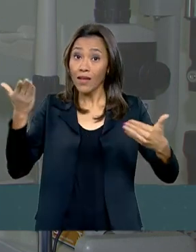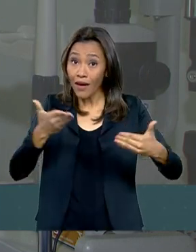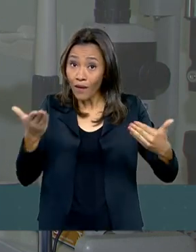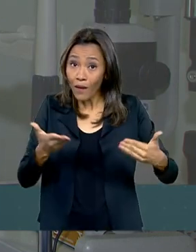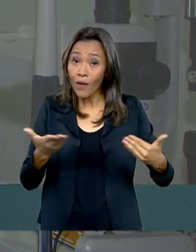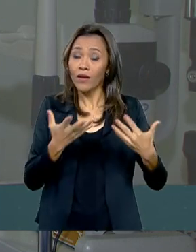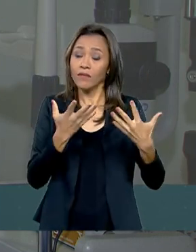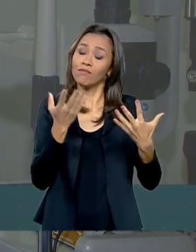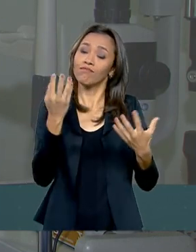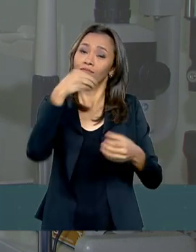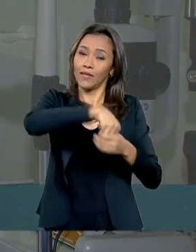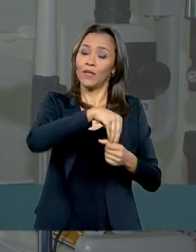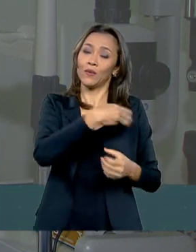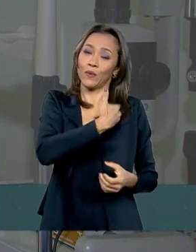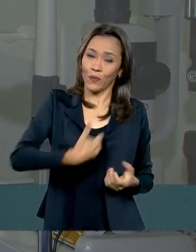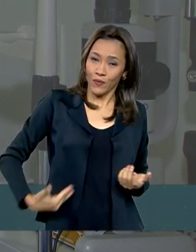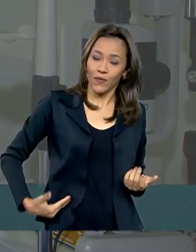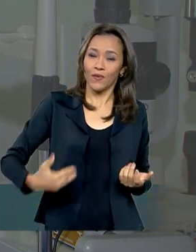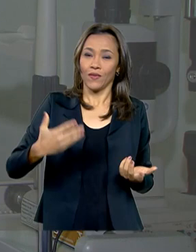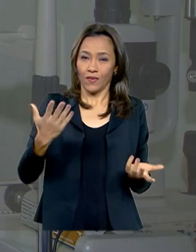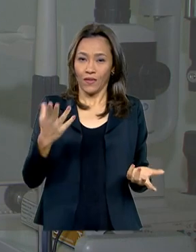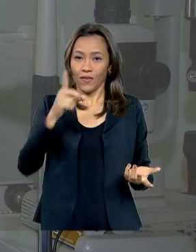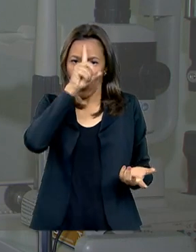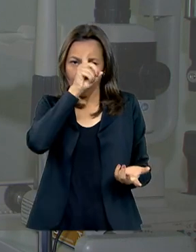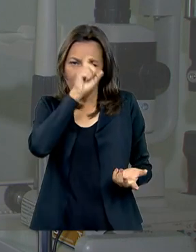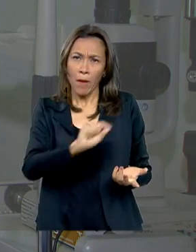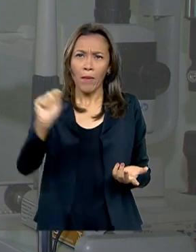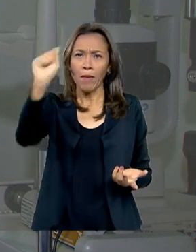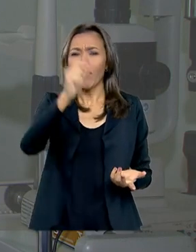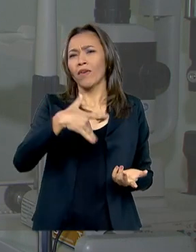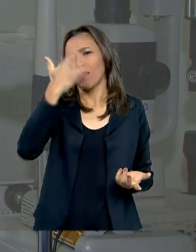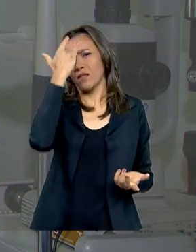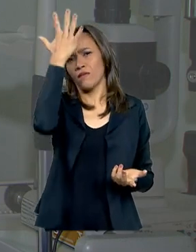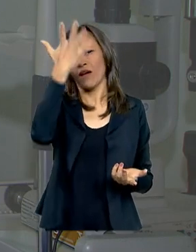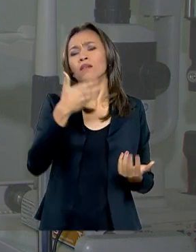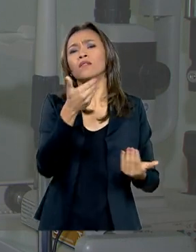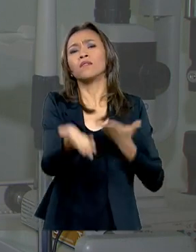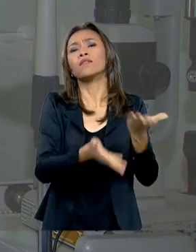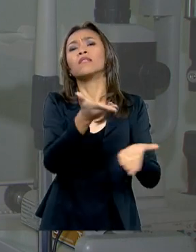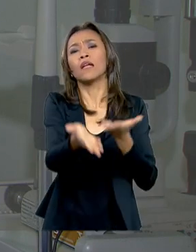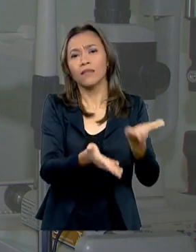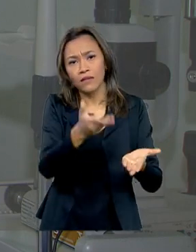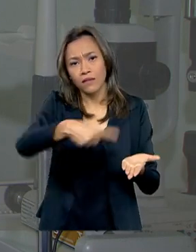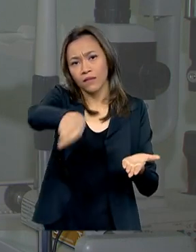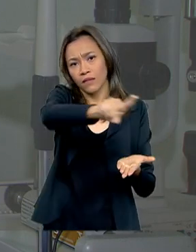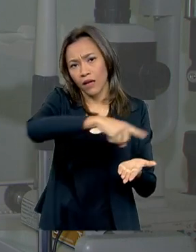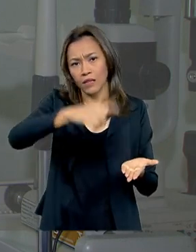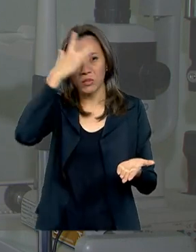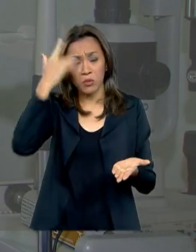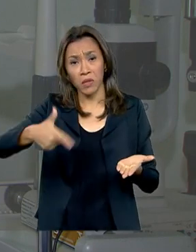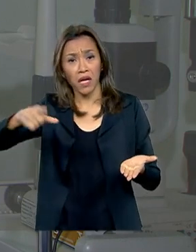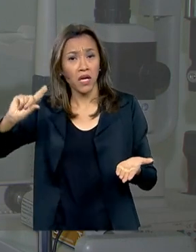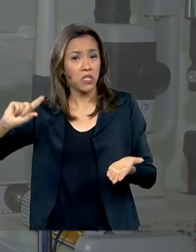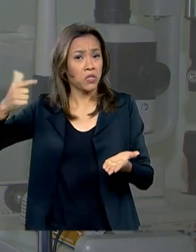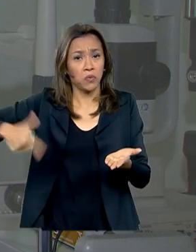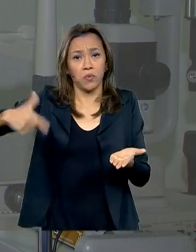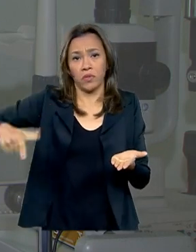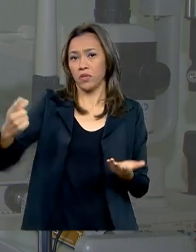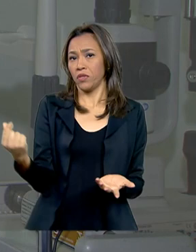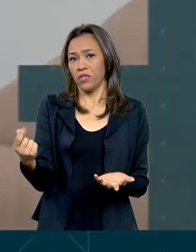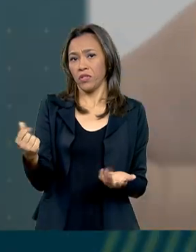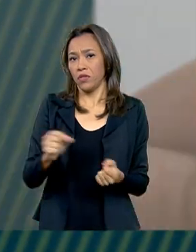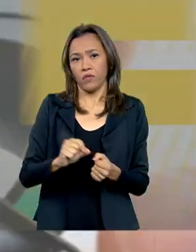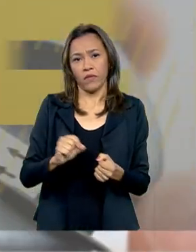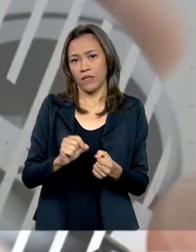a esses pacientes e a gente vai conseguir tratar muito mais pacientes que antes por motivos financeiros não conseguindo